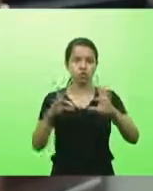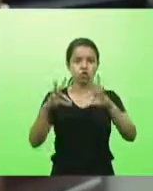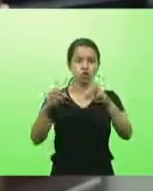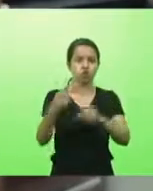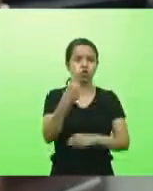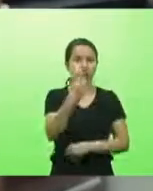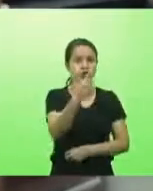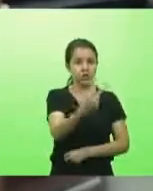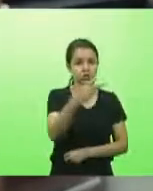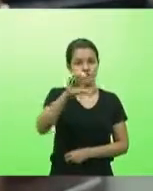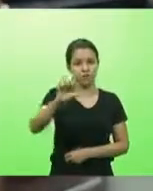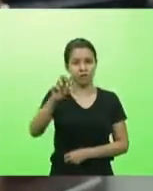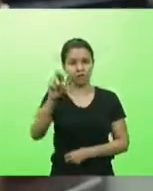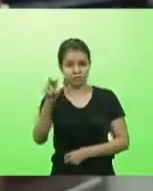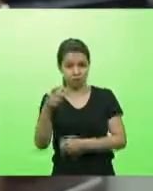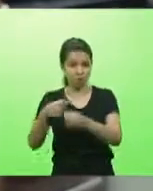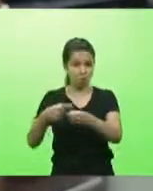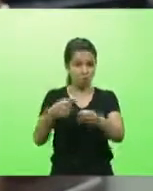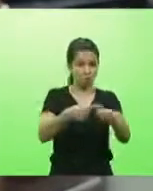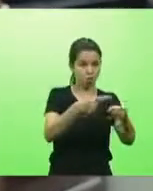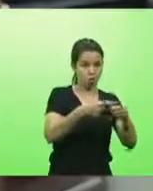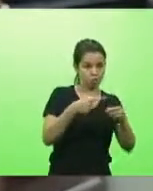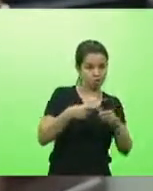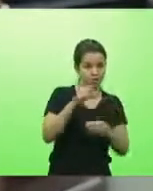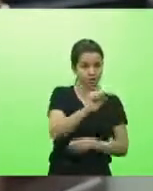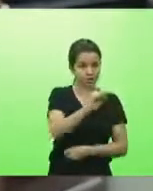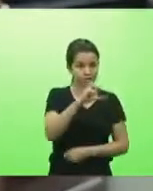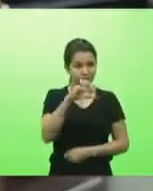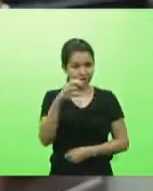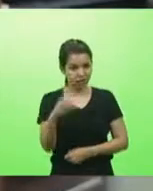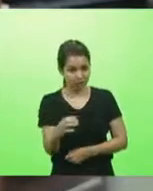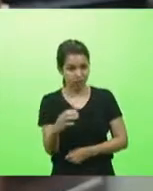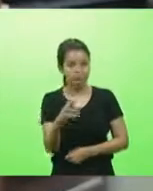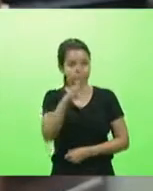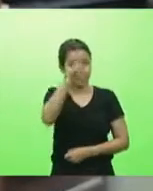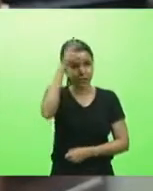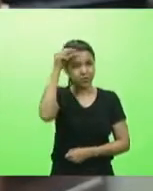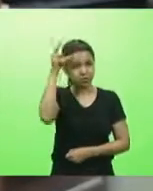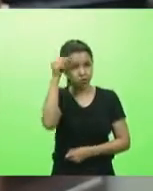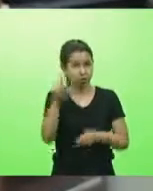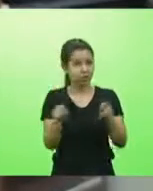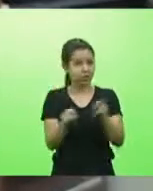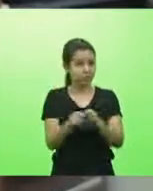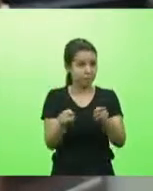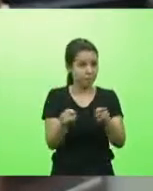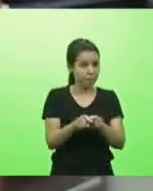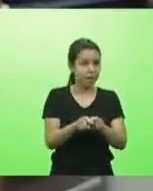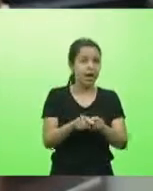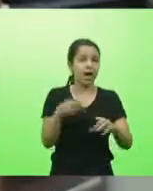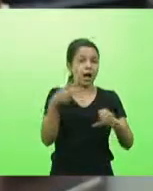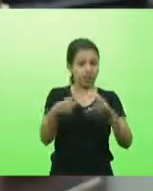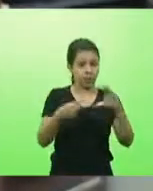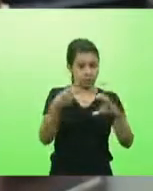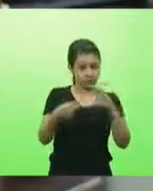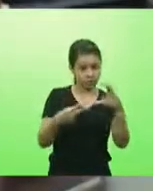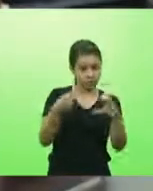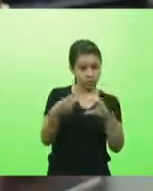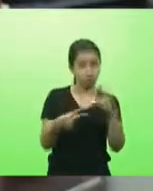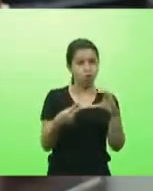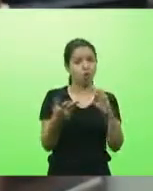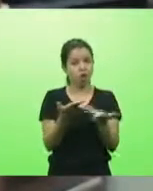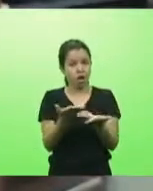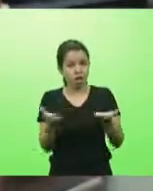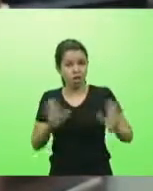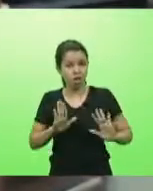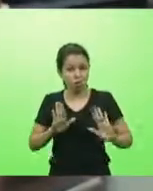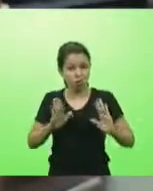295 municípios catarinenses, tanto para as prefeituras quanto para as câmaras de vereadores, para que se engajem